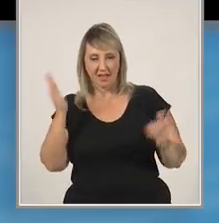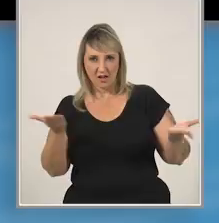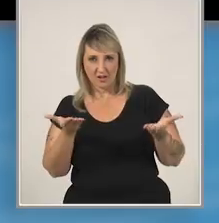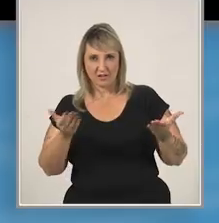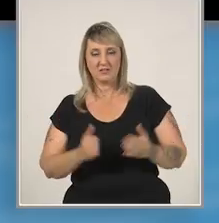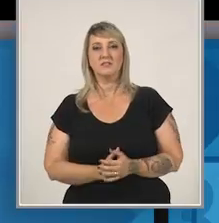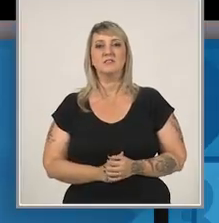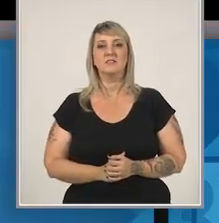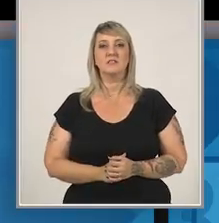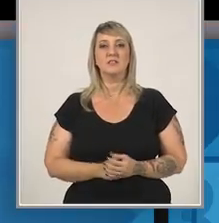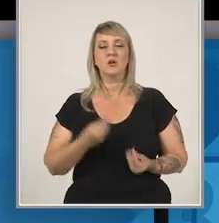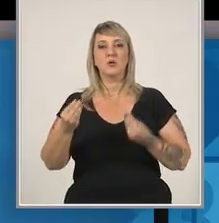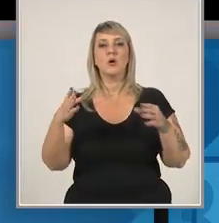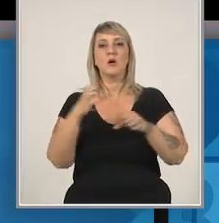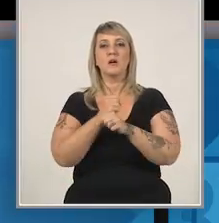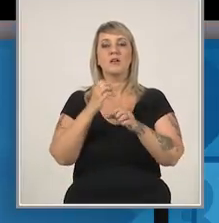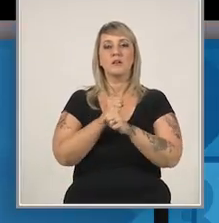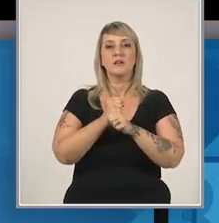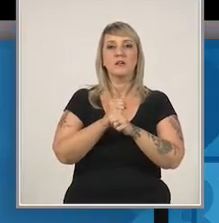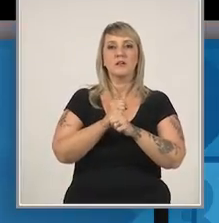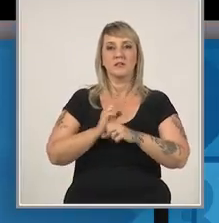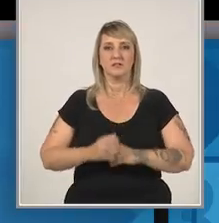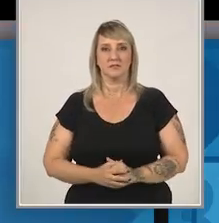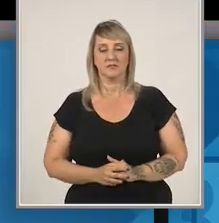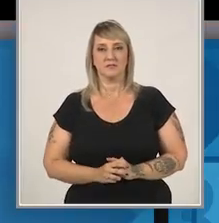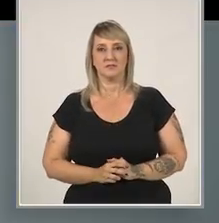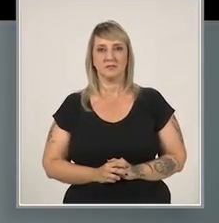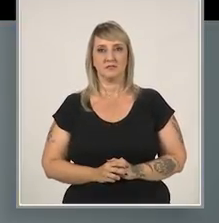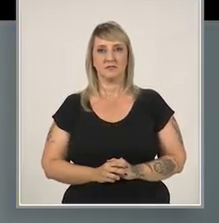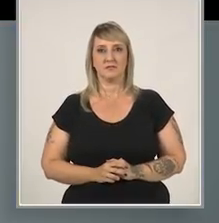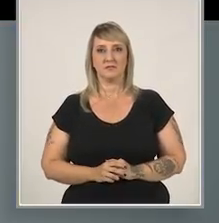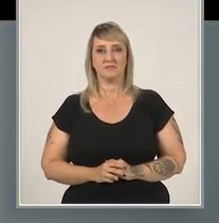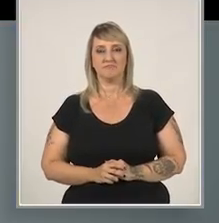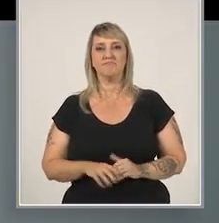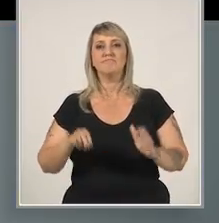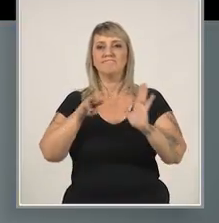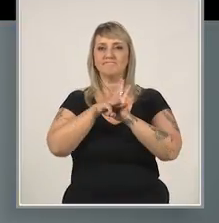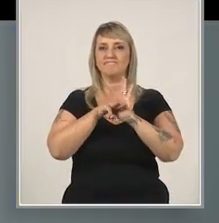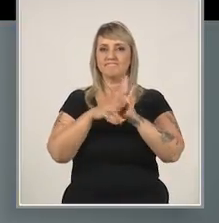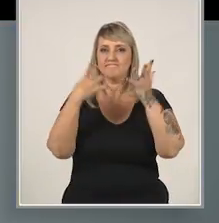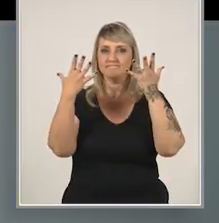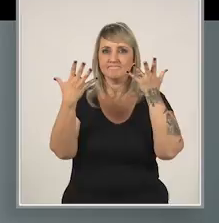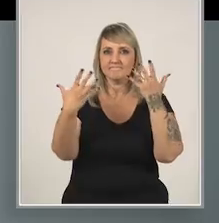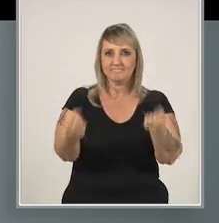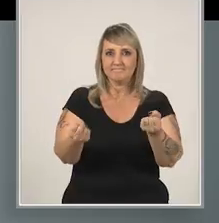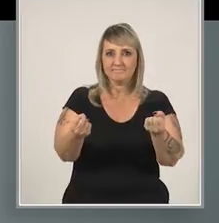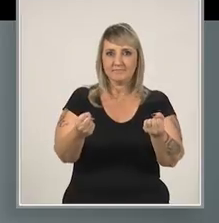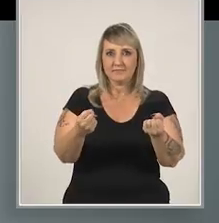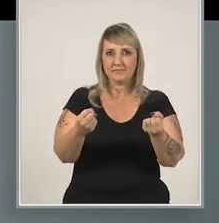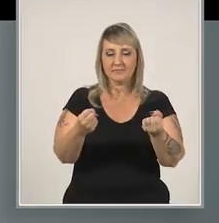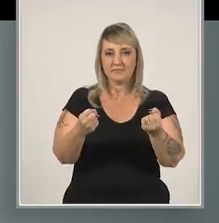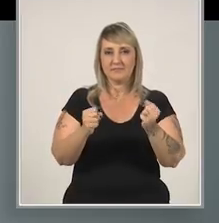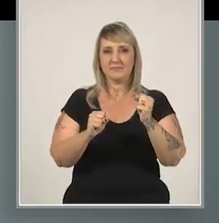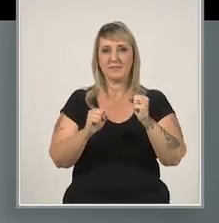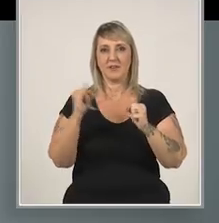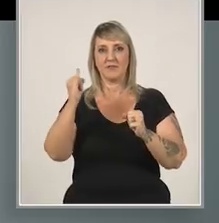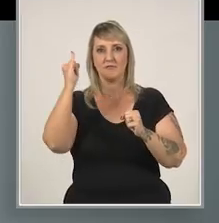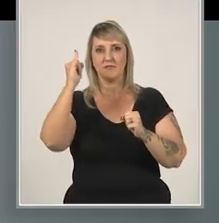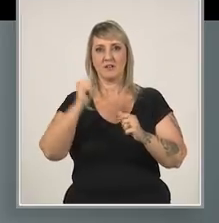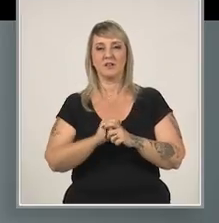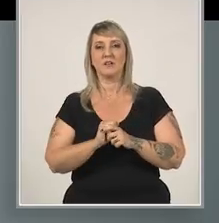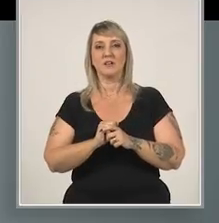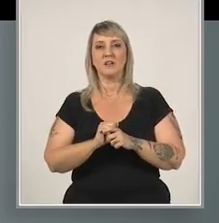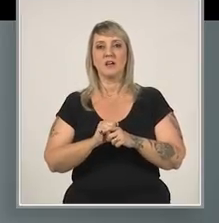Entendeu agora? Você sabe como calcular o valuation? O método mais aceito para chegar ao valuation de uma startup